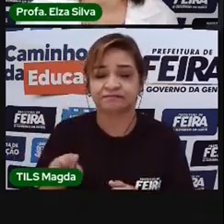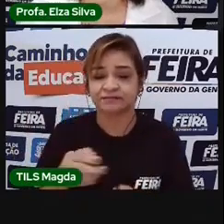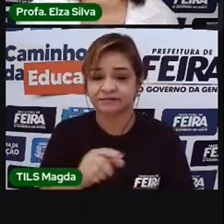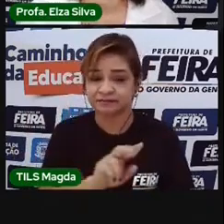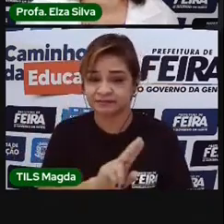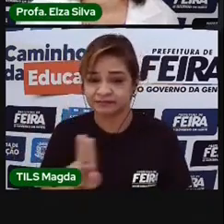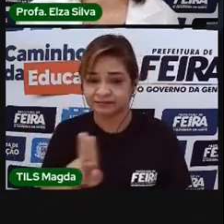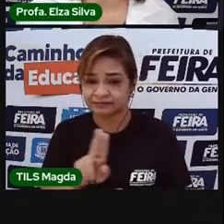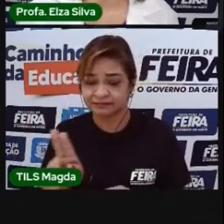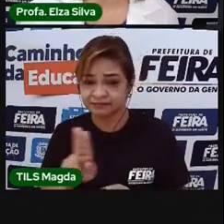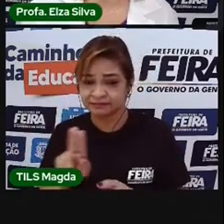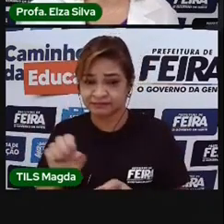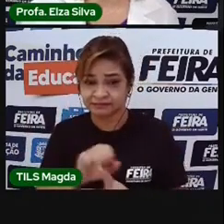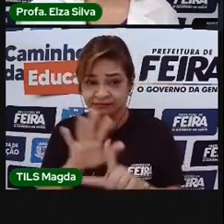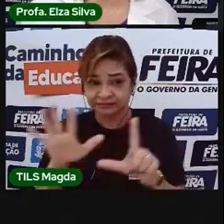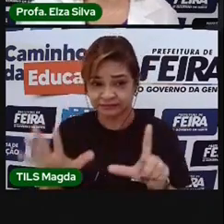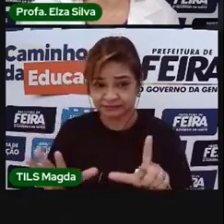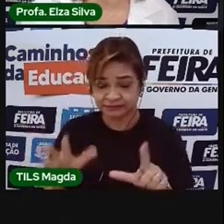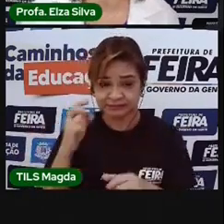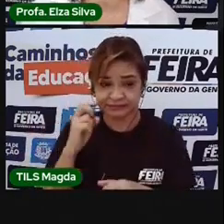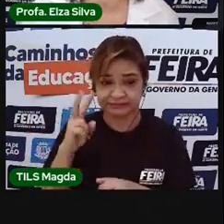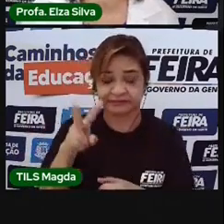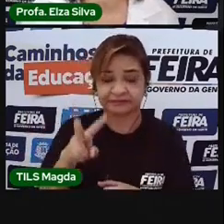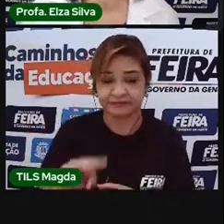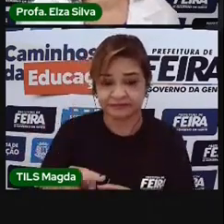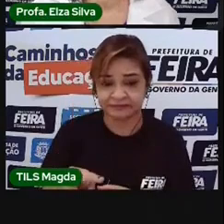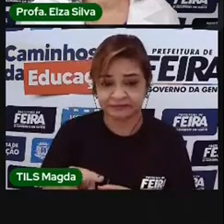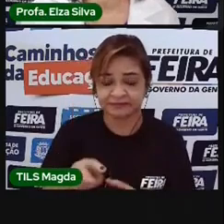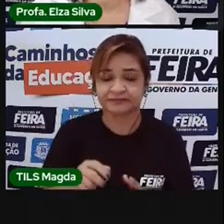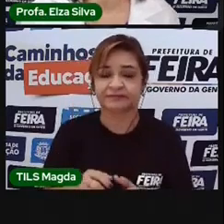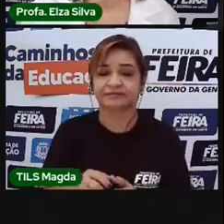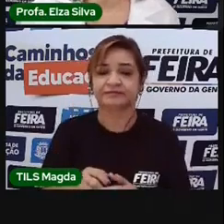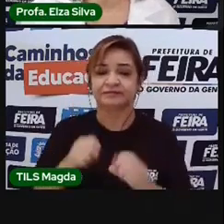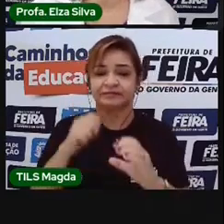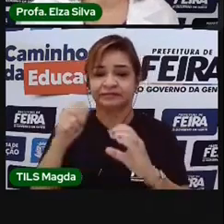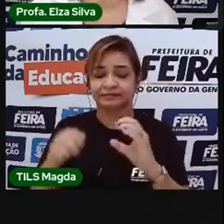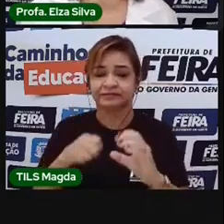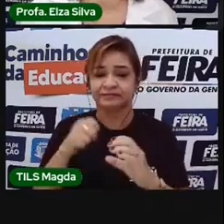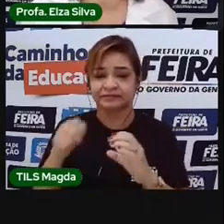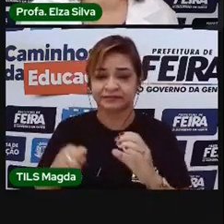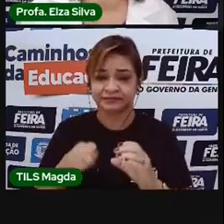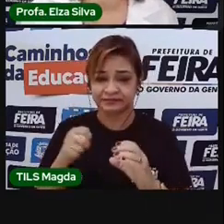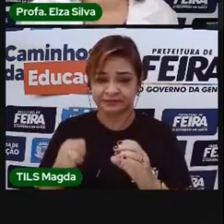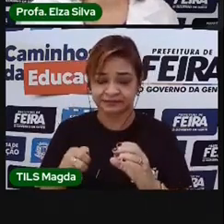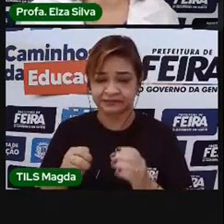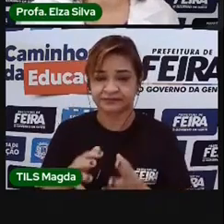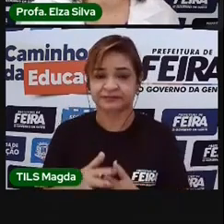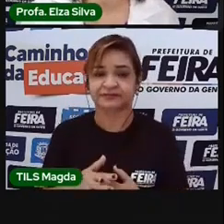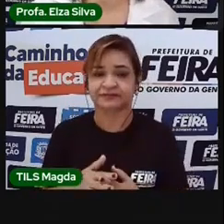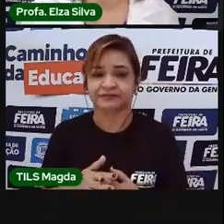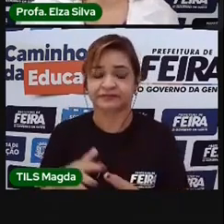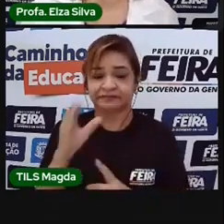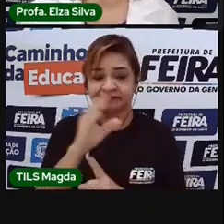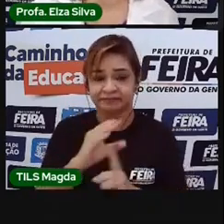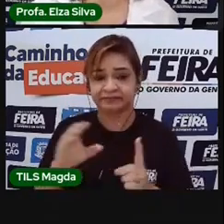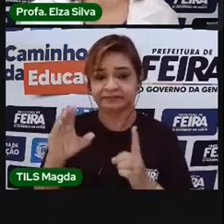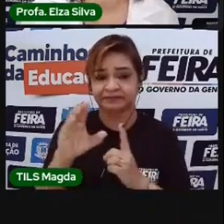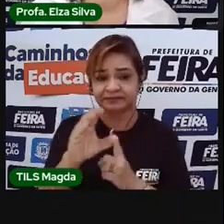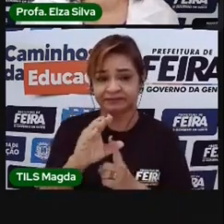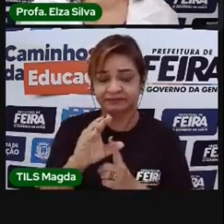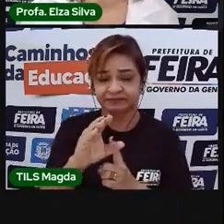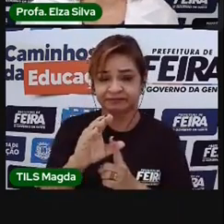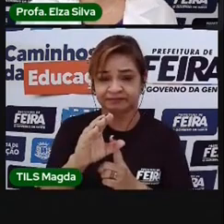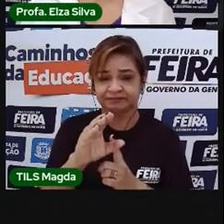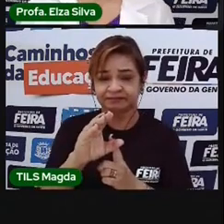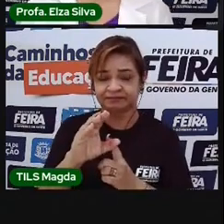esse link e vocês irão assistir ao vídeo Culturas Around the World, Culturas ao Redor do